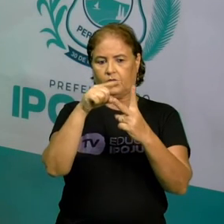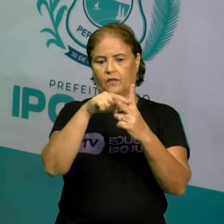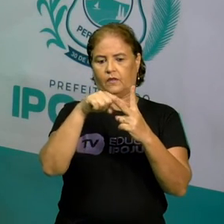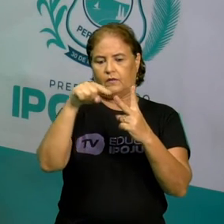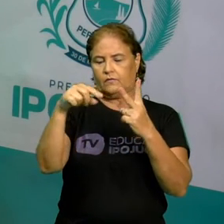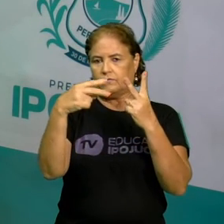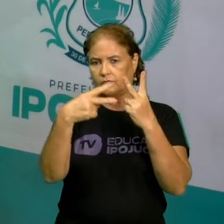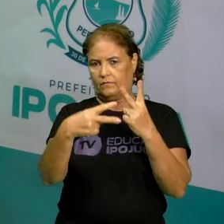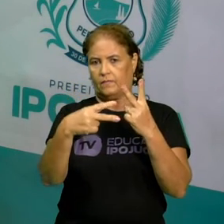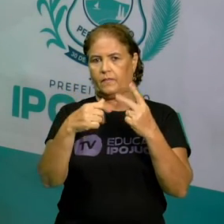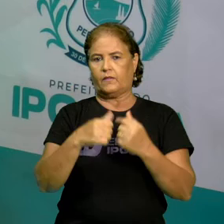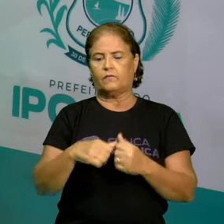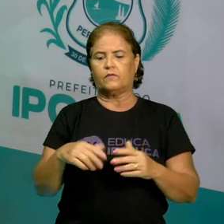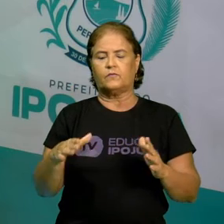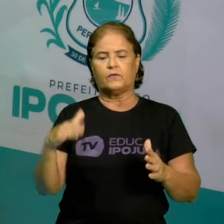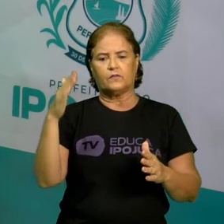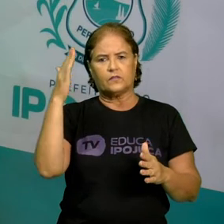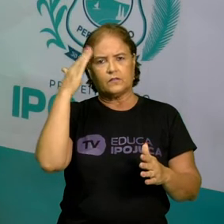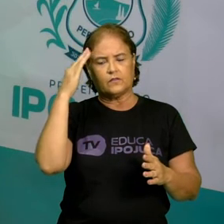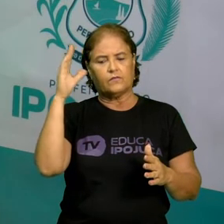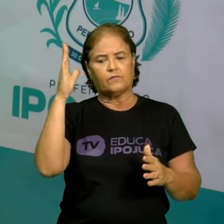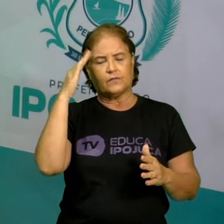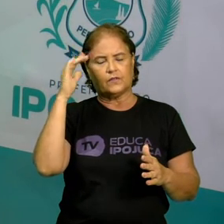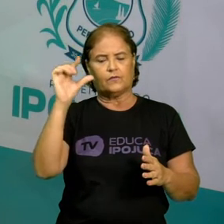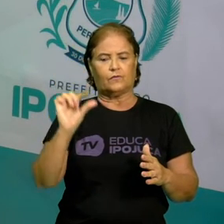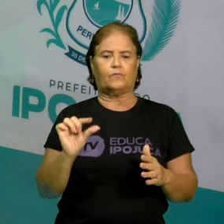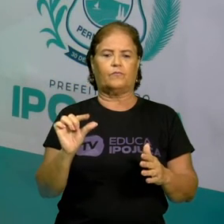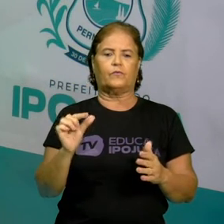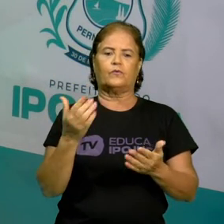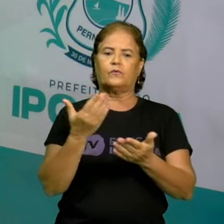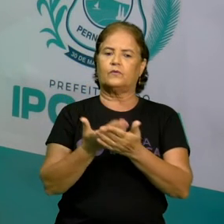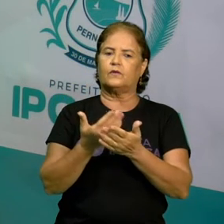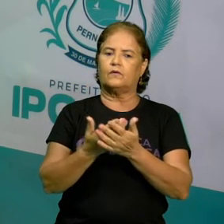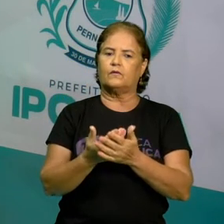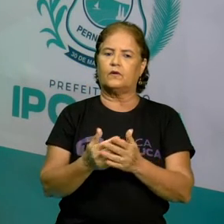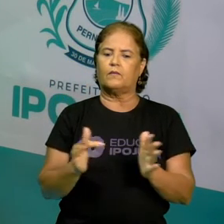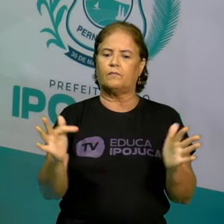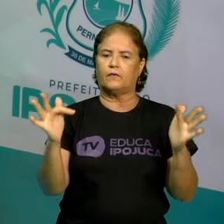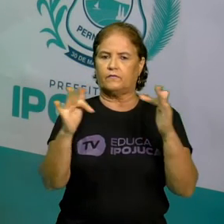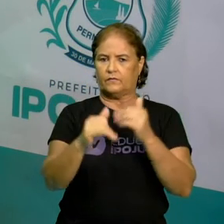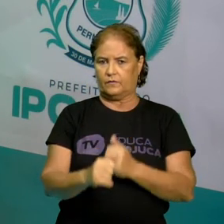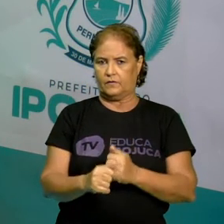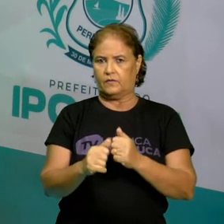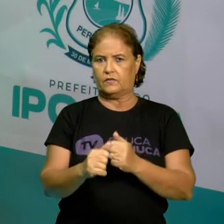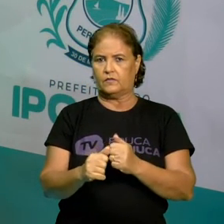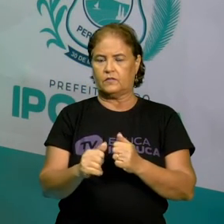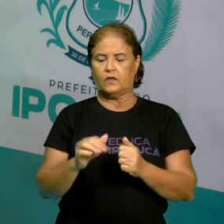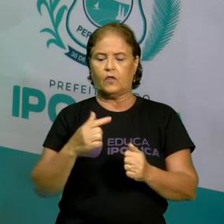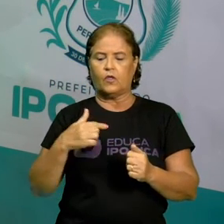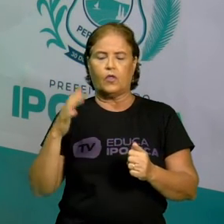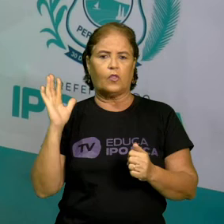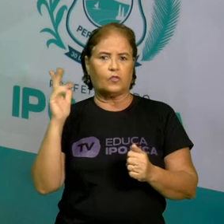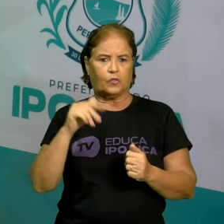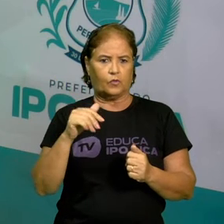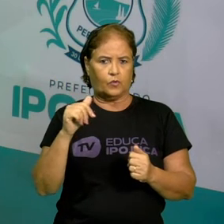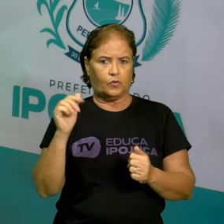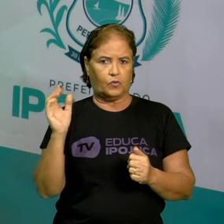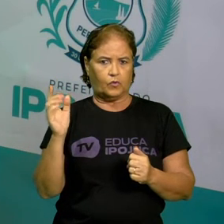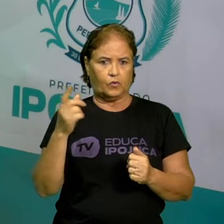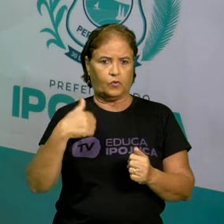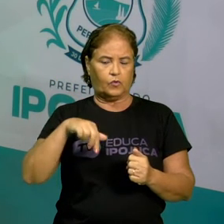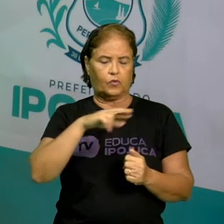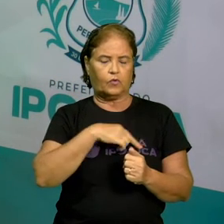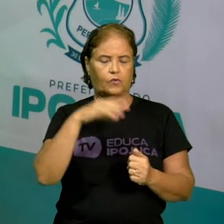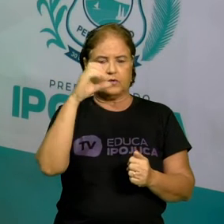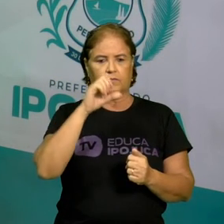pouco desta aula aqui. E, para finalizar, nós vimos todos os conjuntos agora nessa aula. Conjunto dos